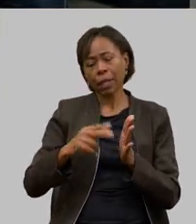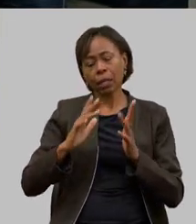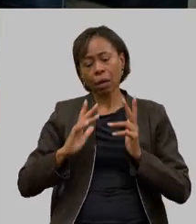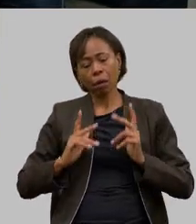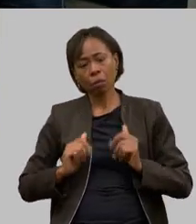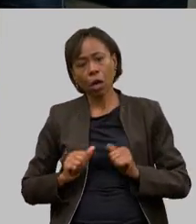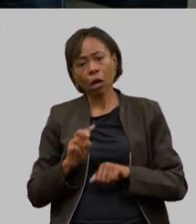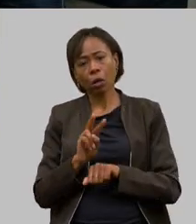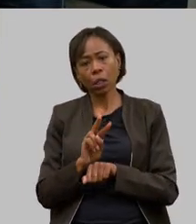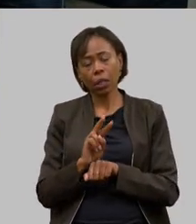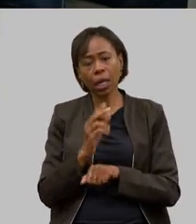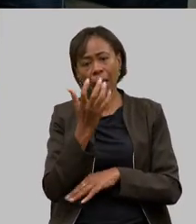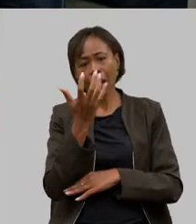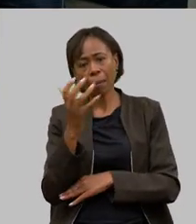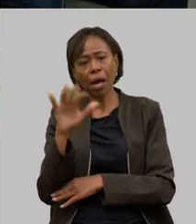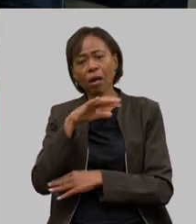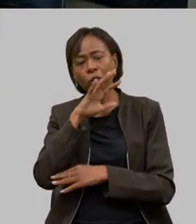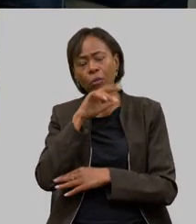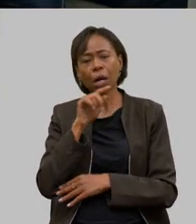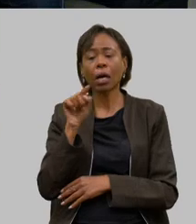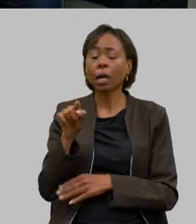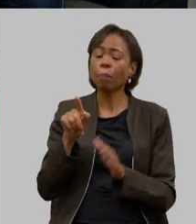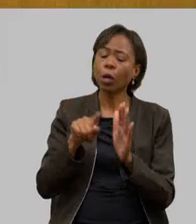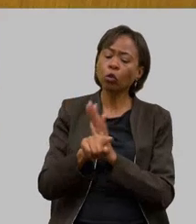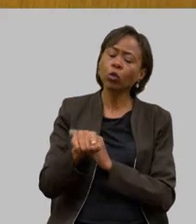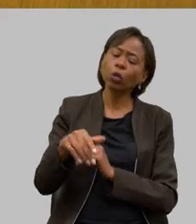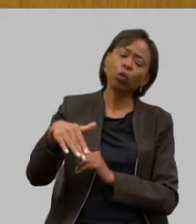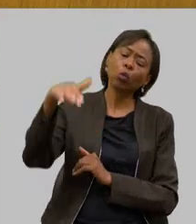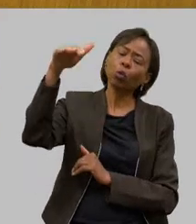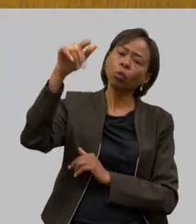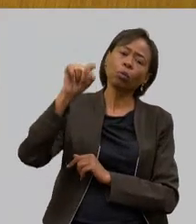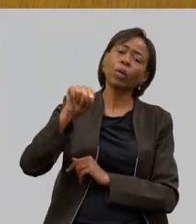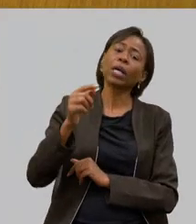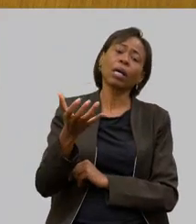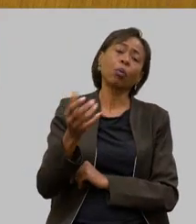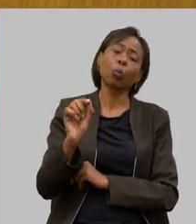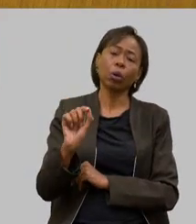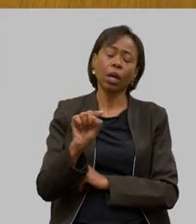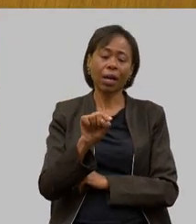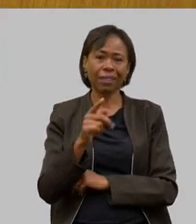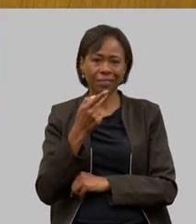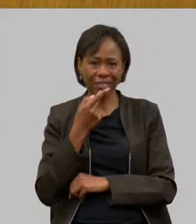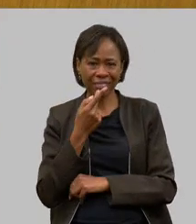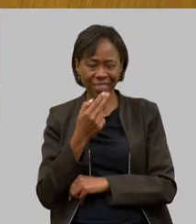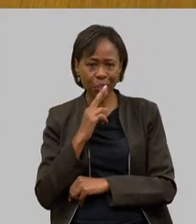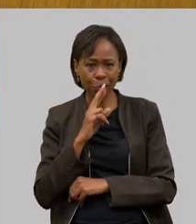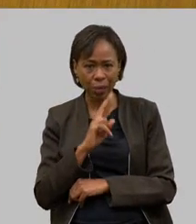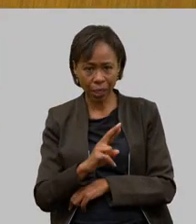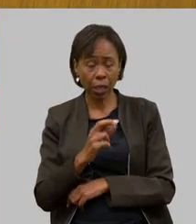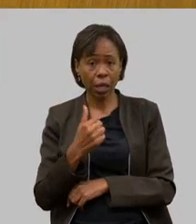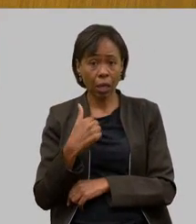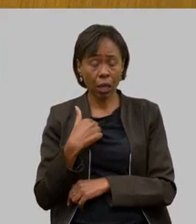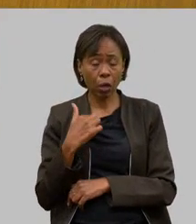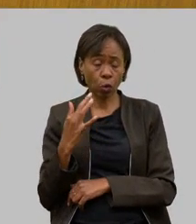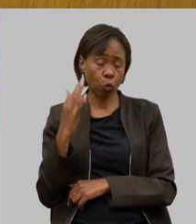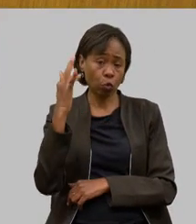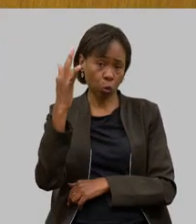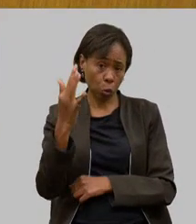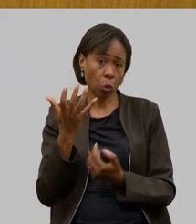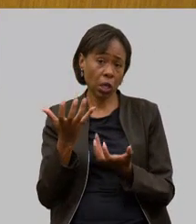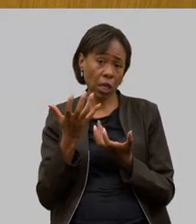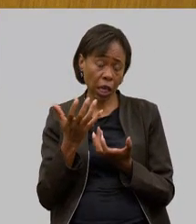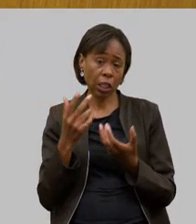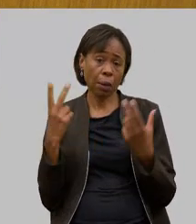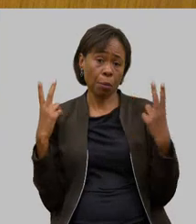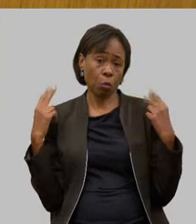e depois a gente pergunta para ele o você quer quando crescer quando a gente foi fazer o menino falou assim não eu quero quando o início nós perguntamos ele falou assim eu quero ser o